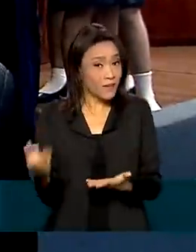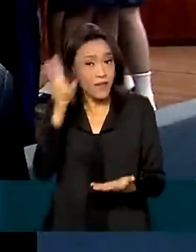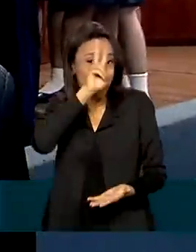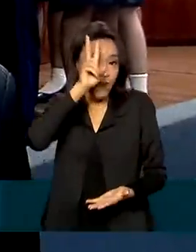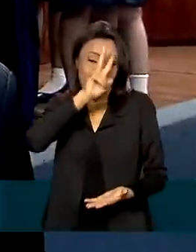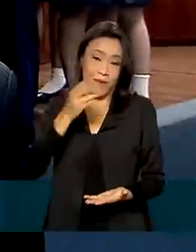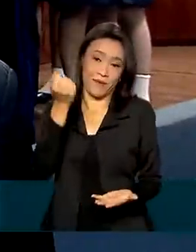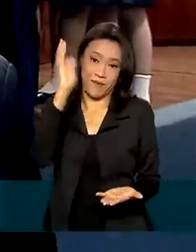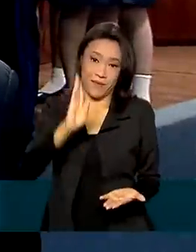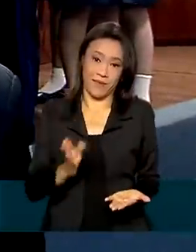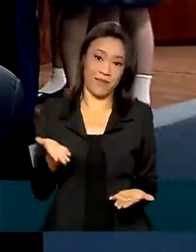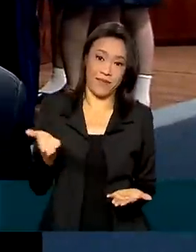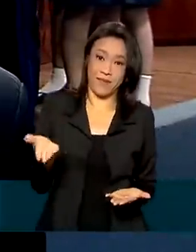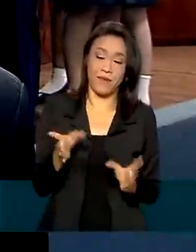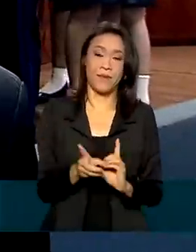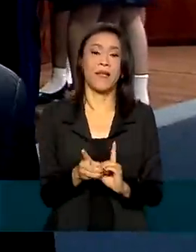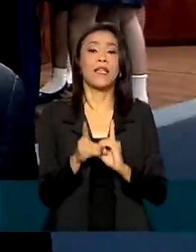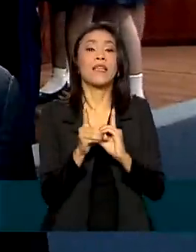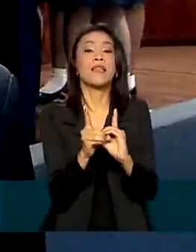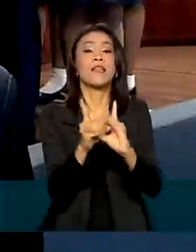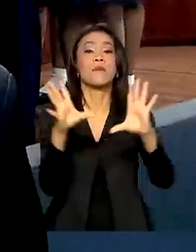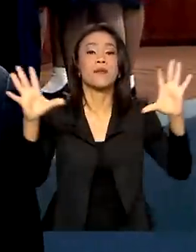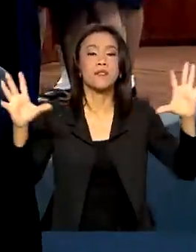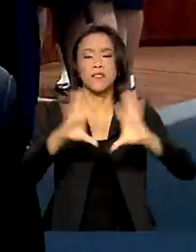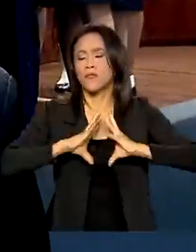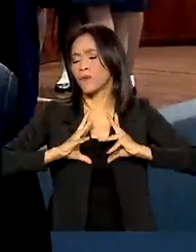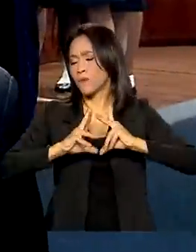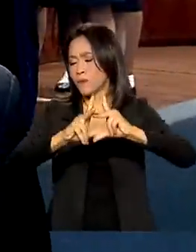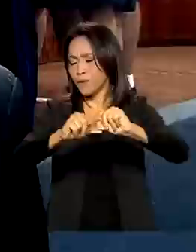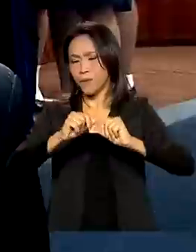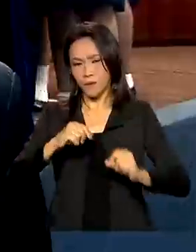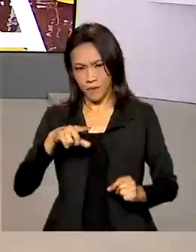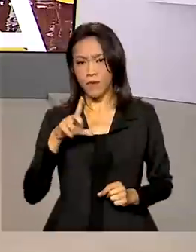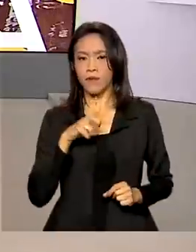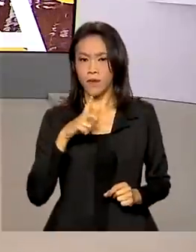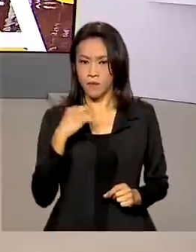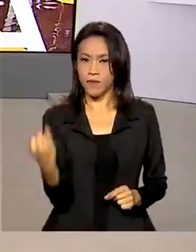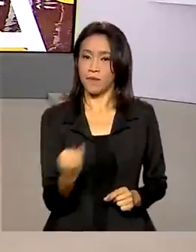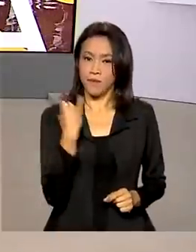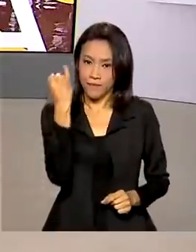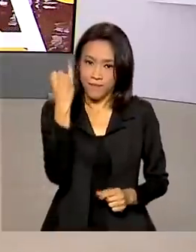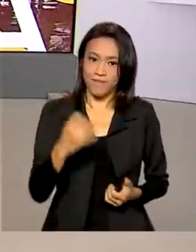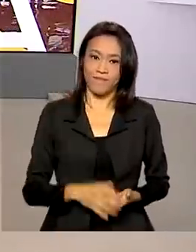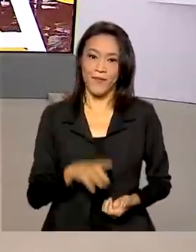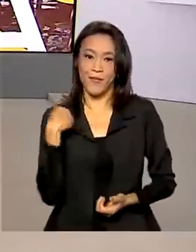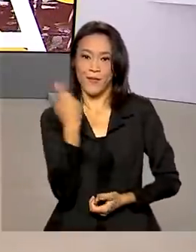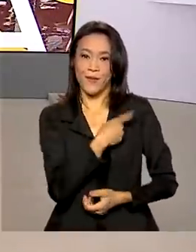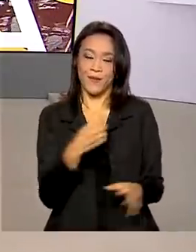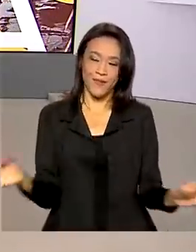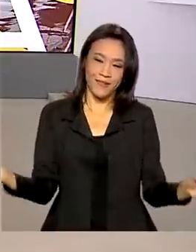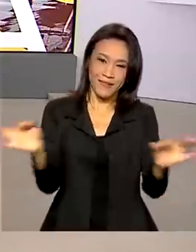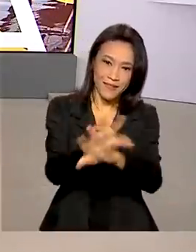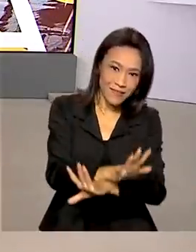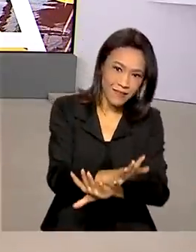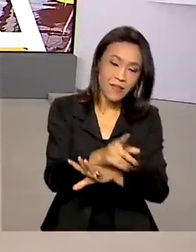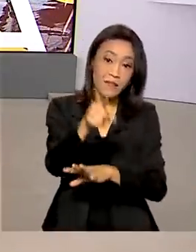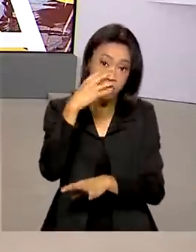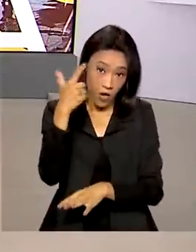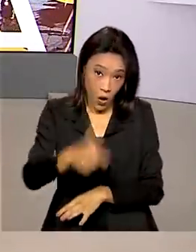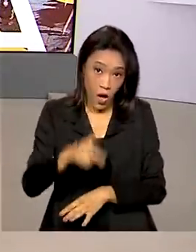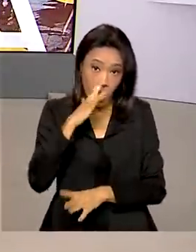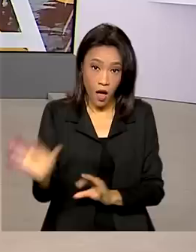sua história, da democracia, de tudo que a gente tem de relevante. A gente fica por aqui para rever as